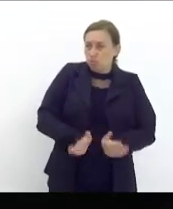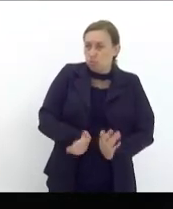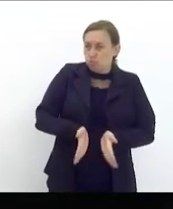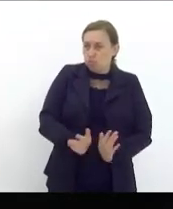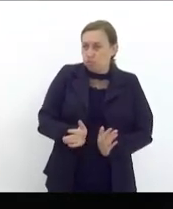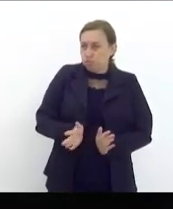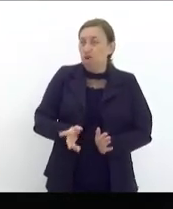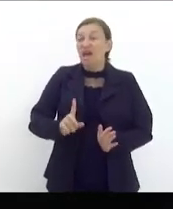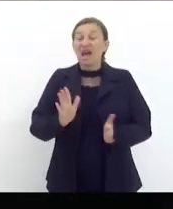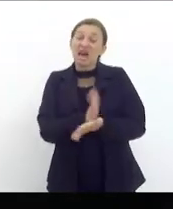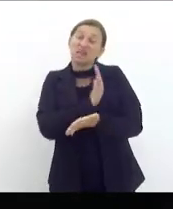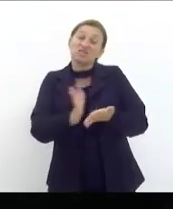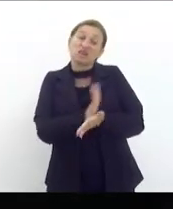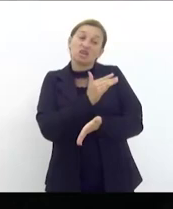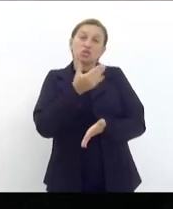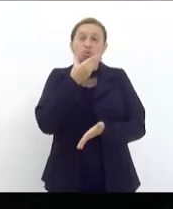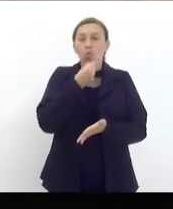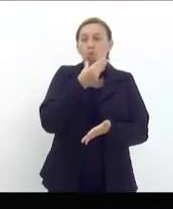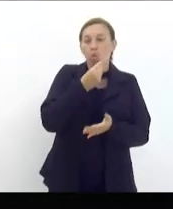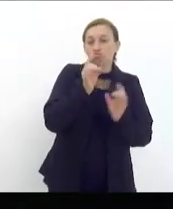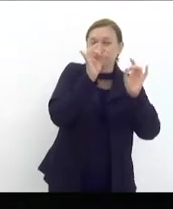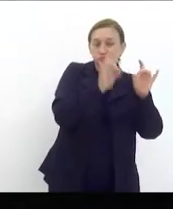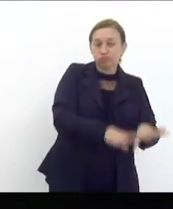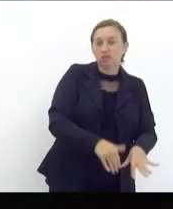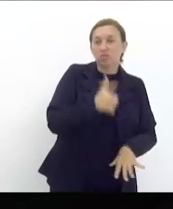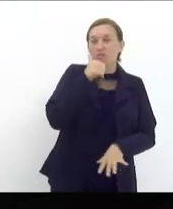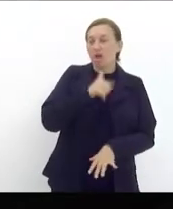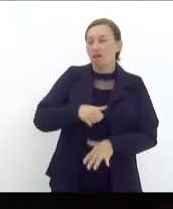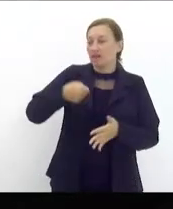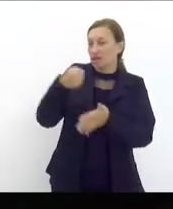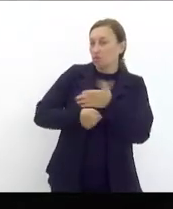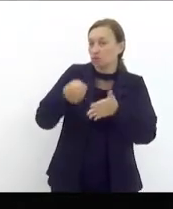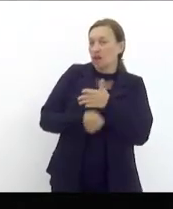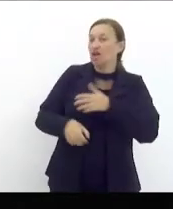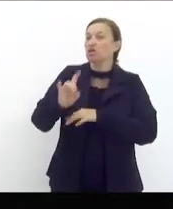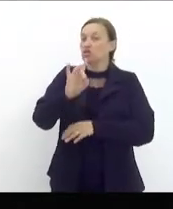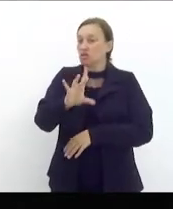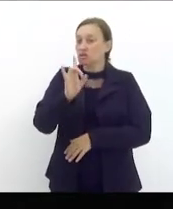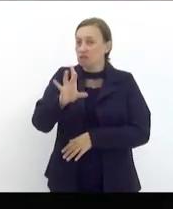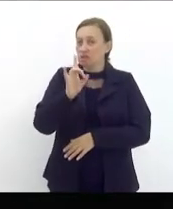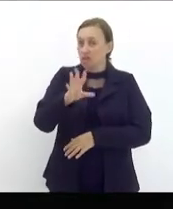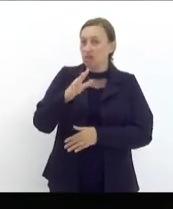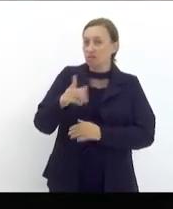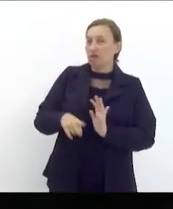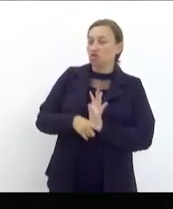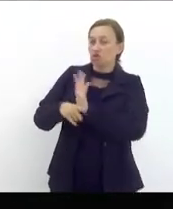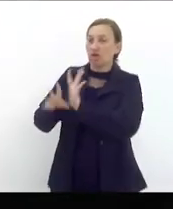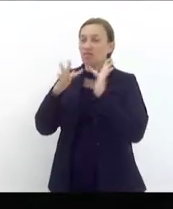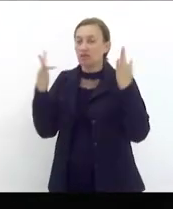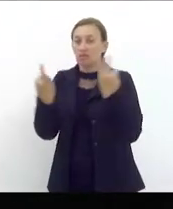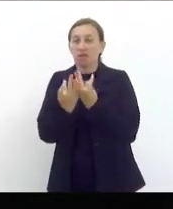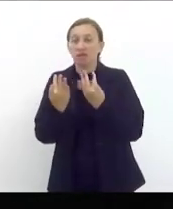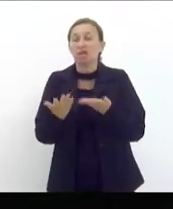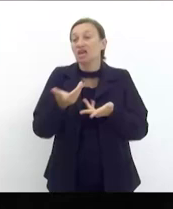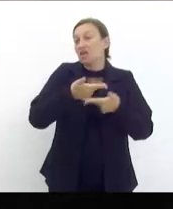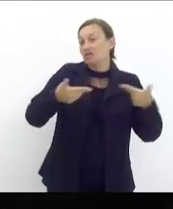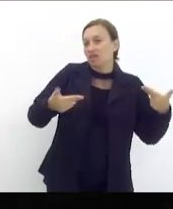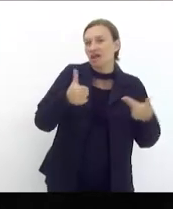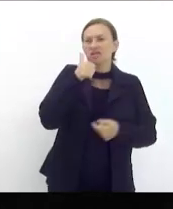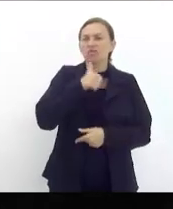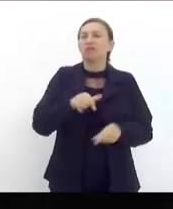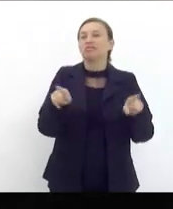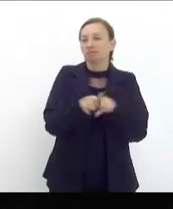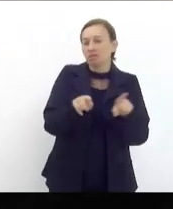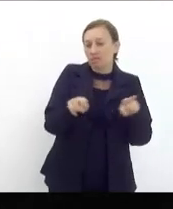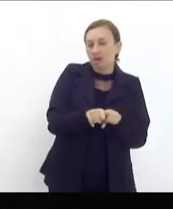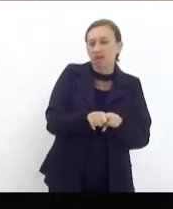abandona essa mulher e ela vai ter que lutar sozinha por esse sustento. E muitas dessas mulheres também foram,